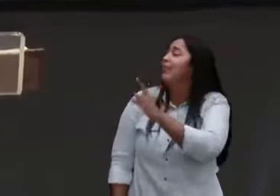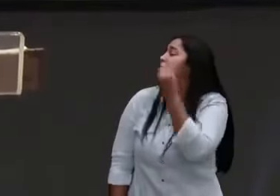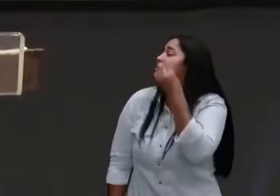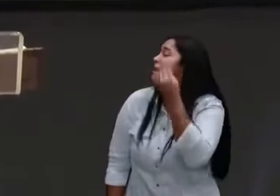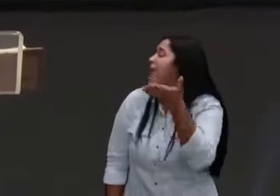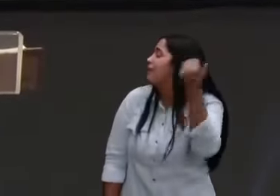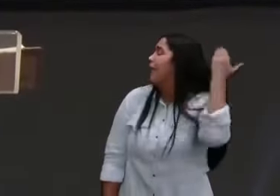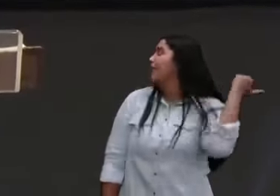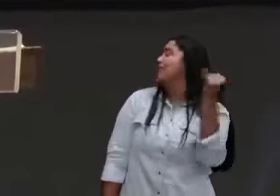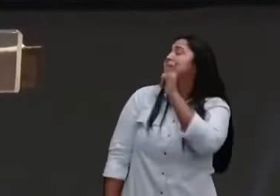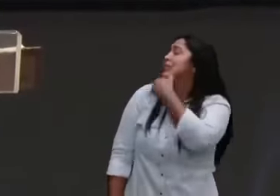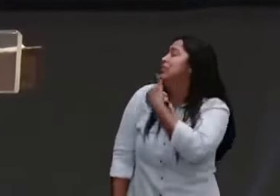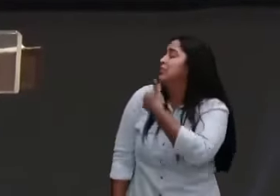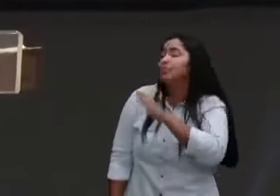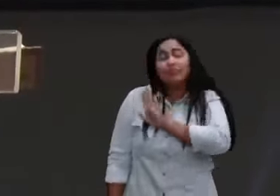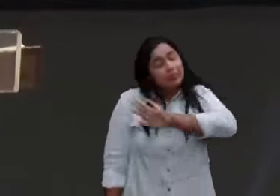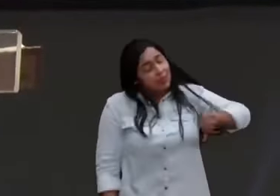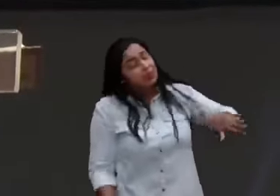nem Cristo queria,